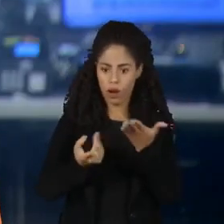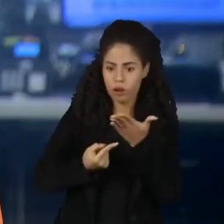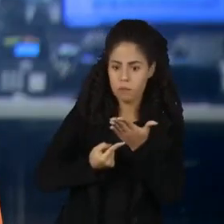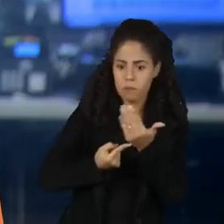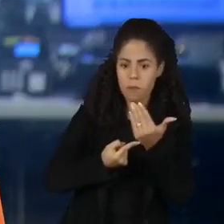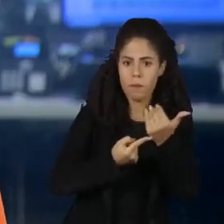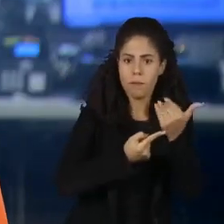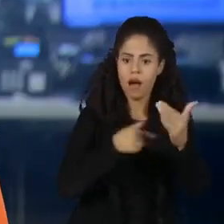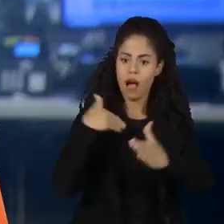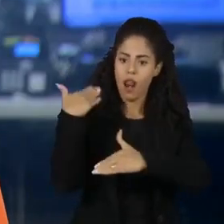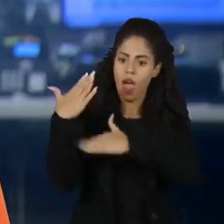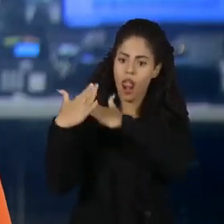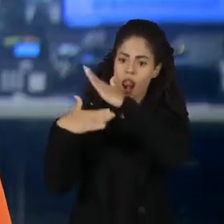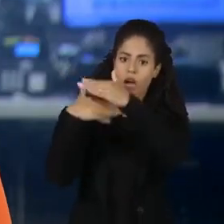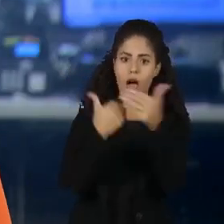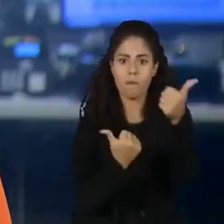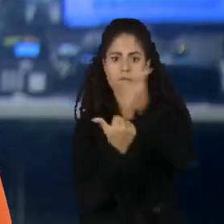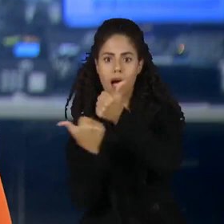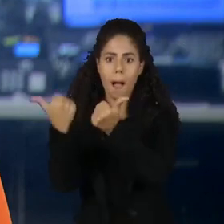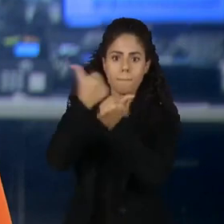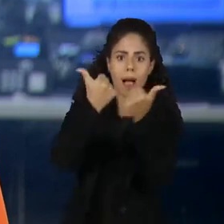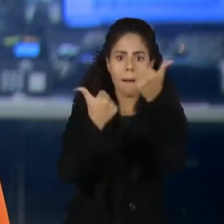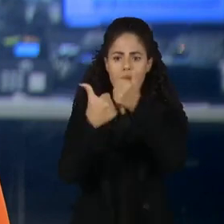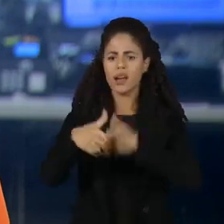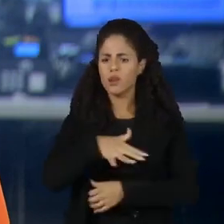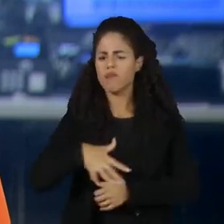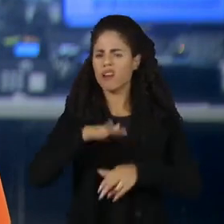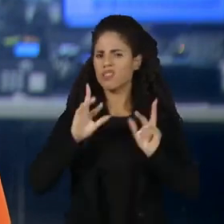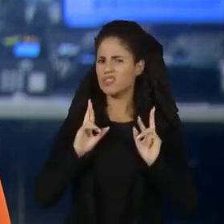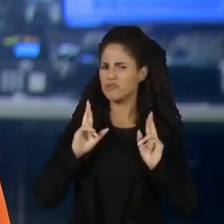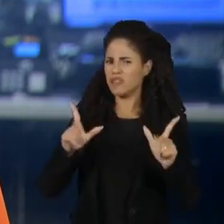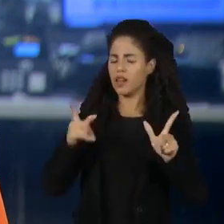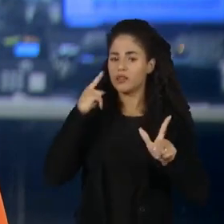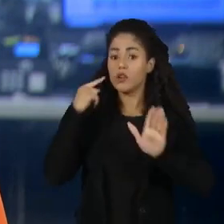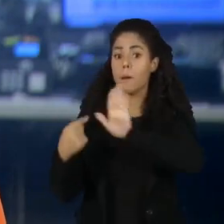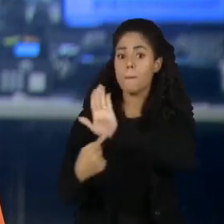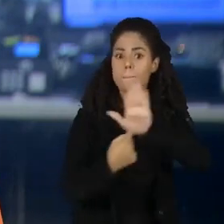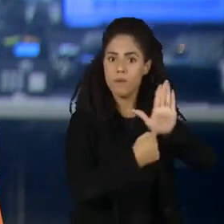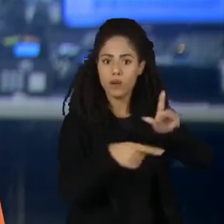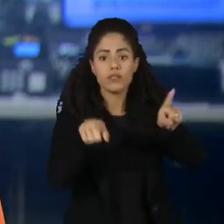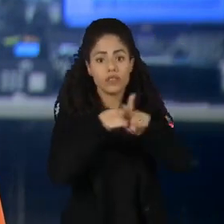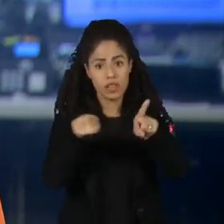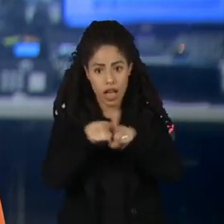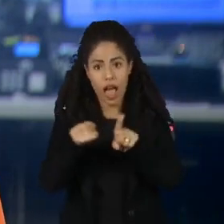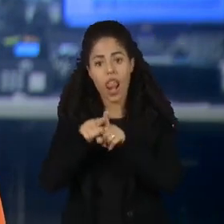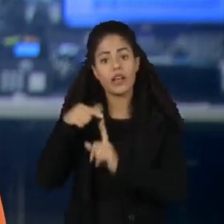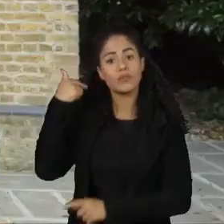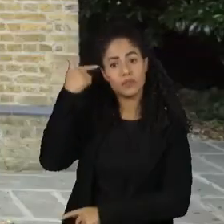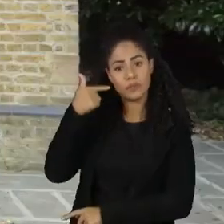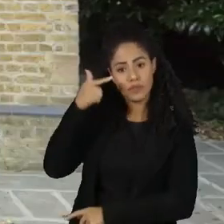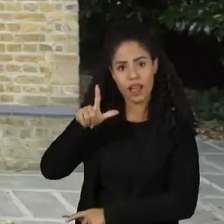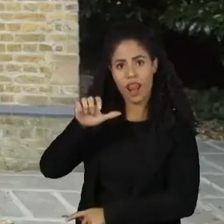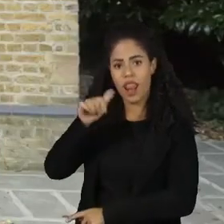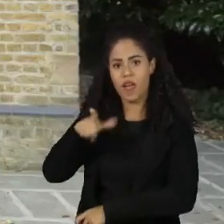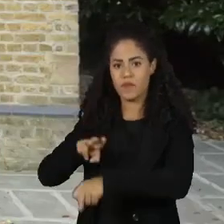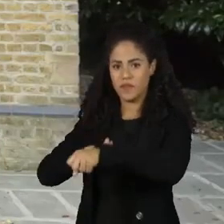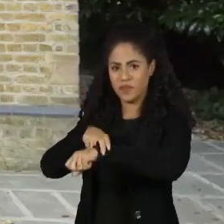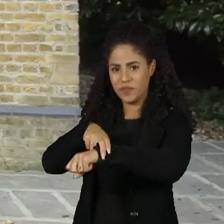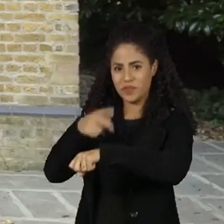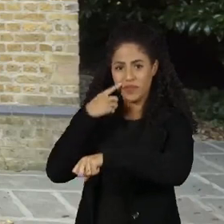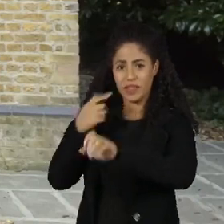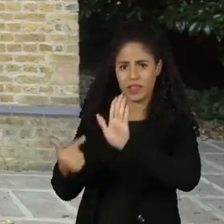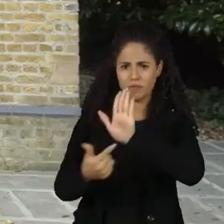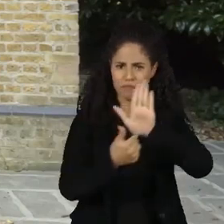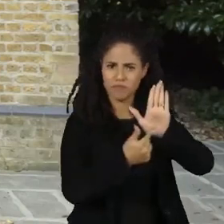está ocupando espaços cada vez mais inusitados, como mostra o correspondente em Londres, Leão Serva. O chat